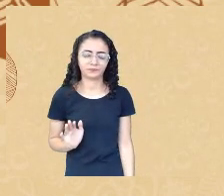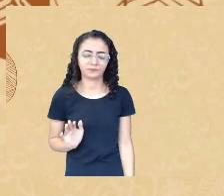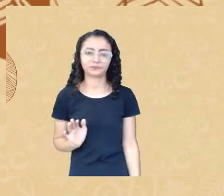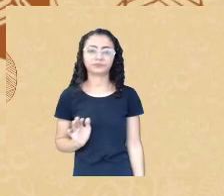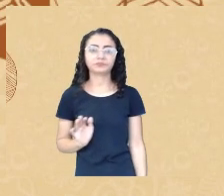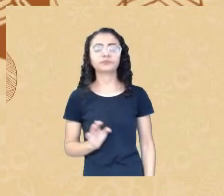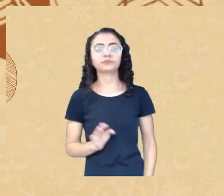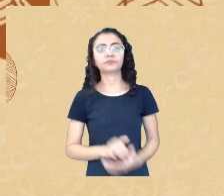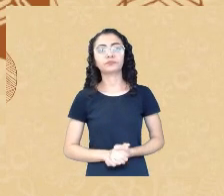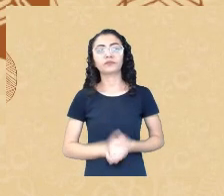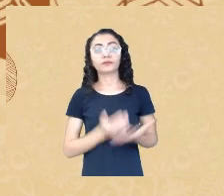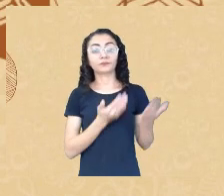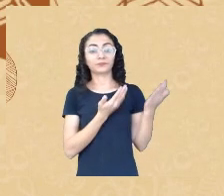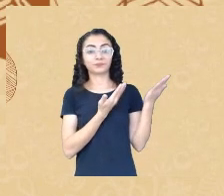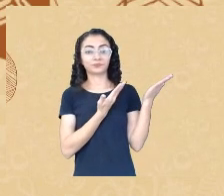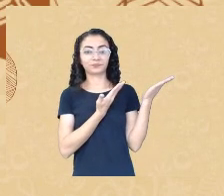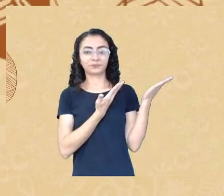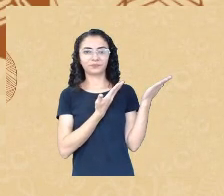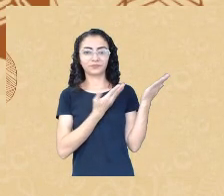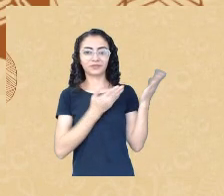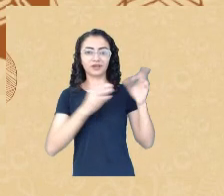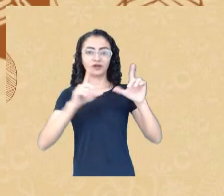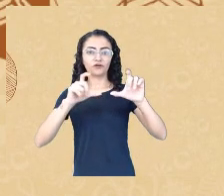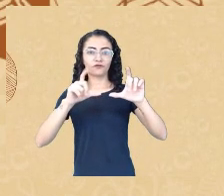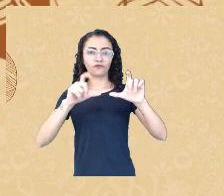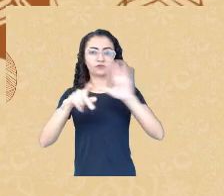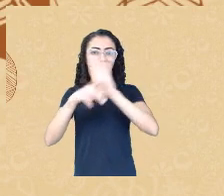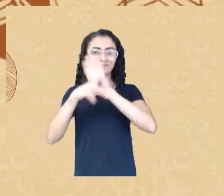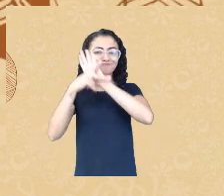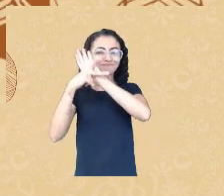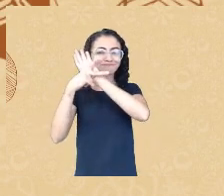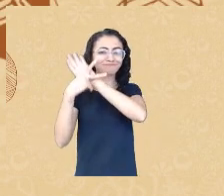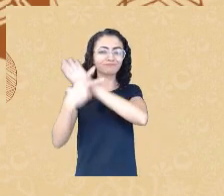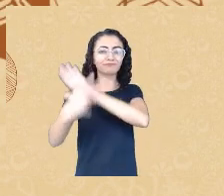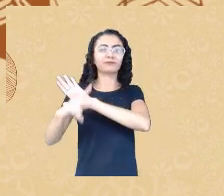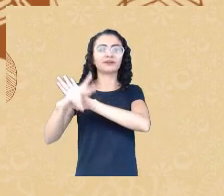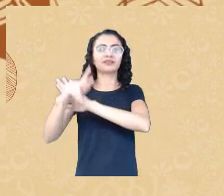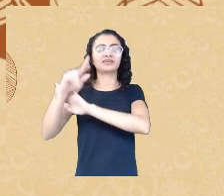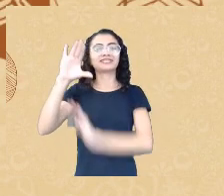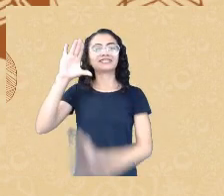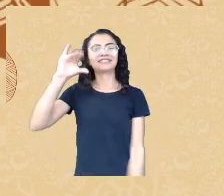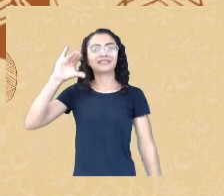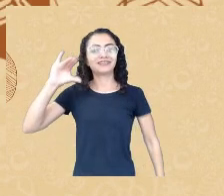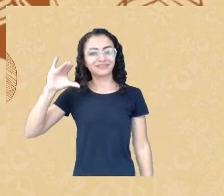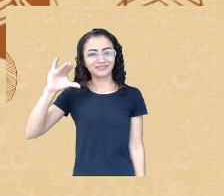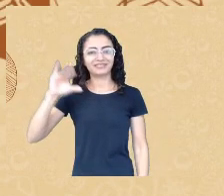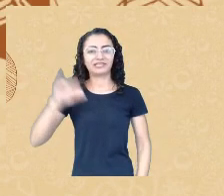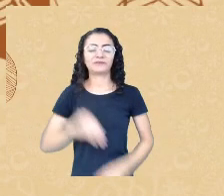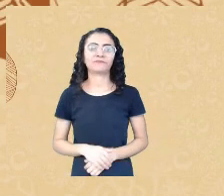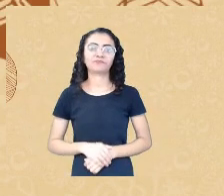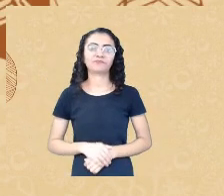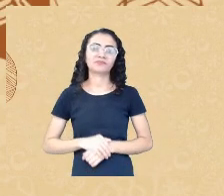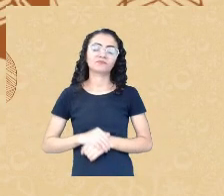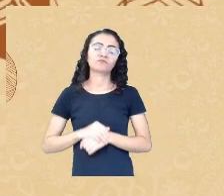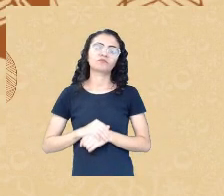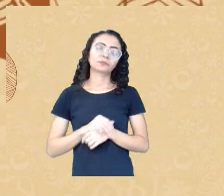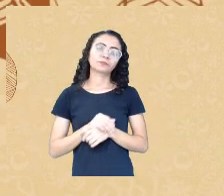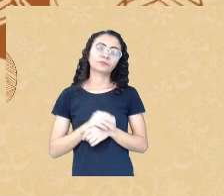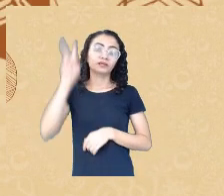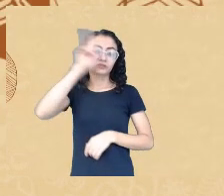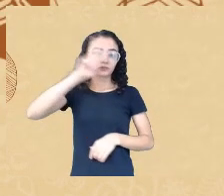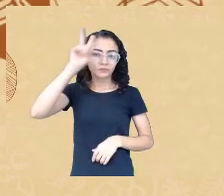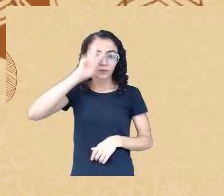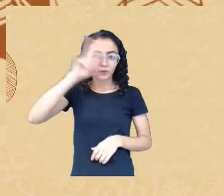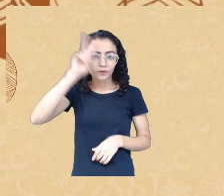é a cara da ciência é uma foto emblemática extremamente importante histórica importante por muitos motivos primeiro porque